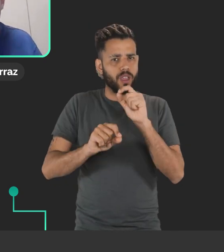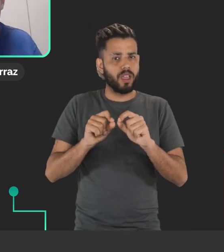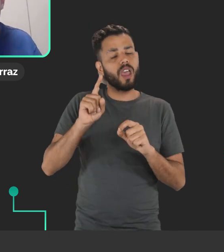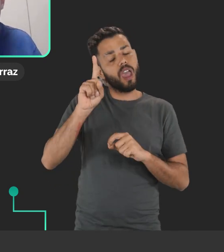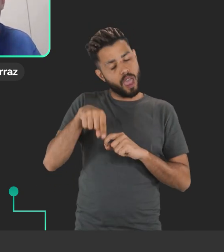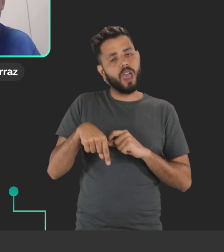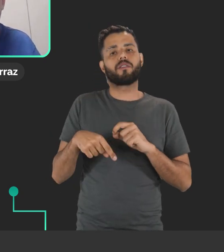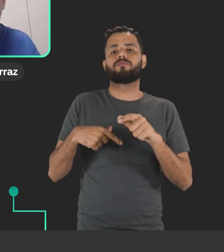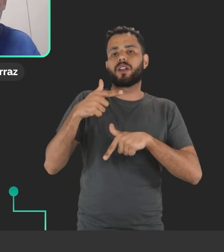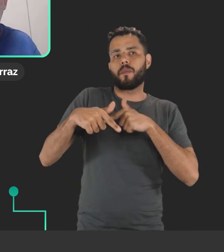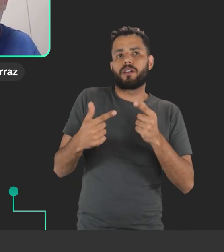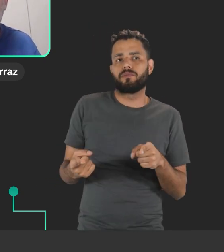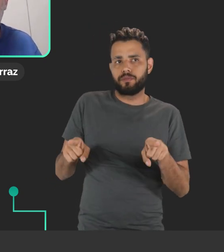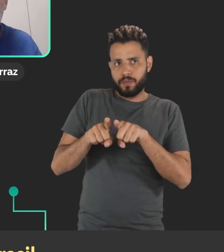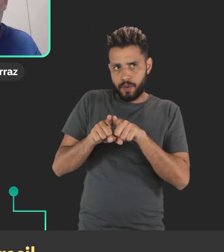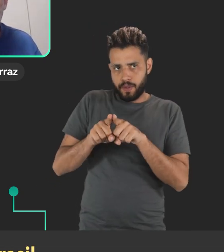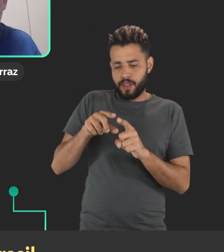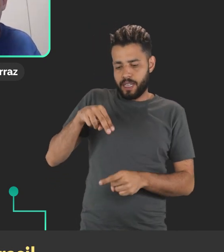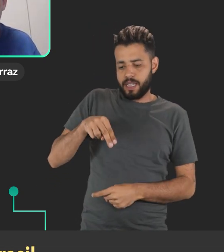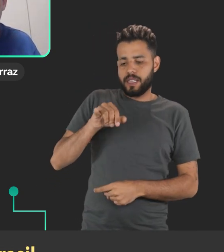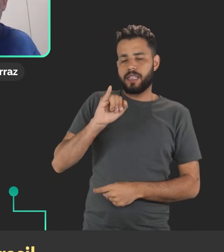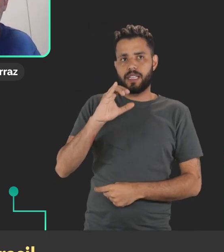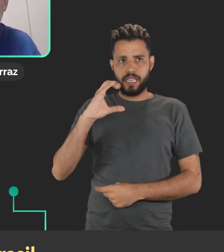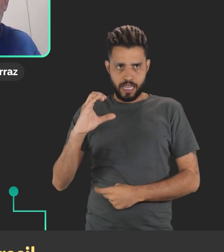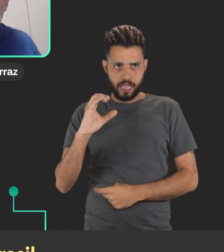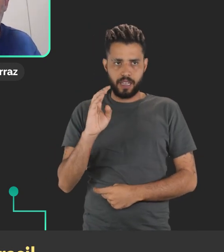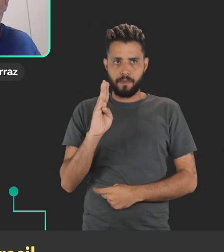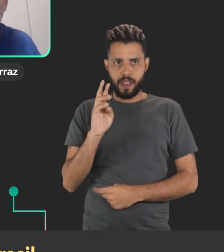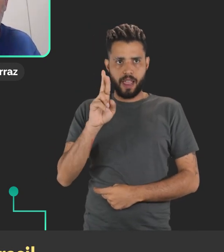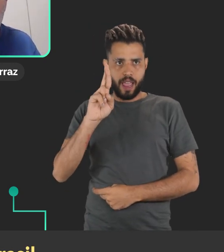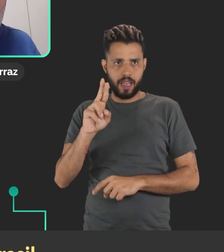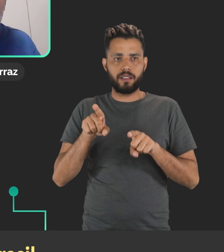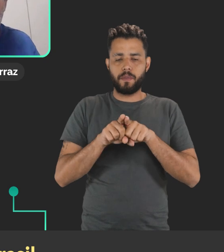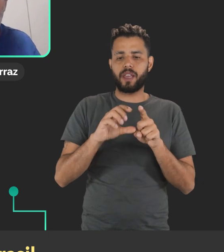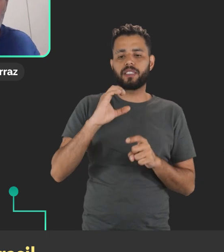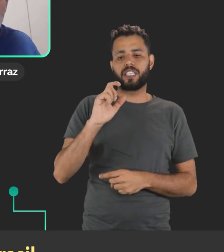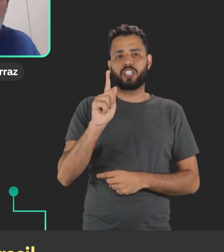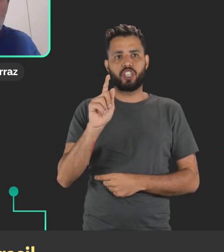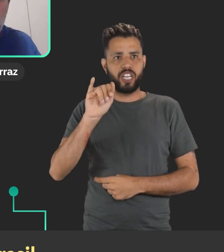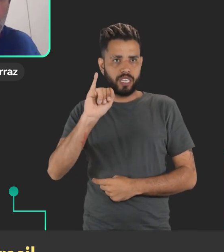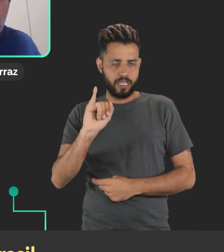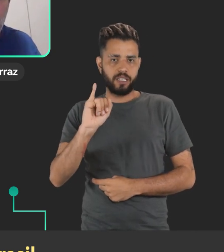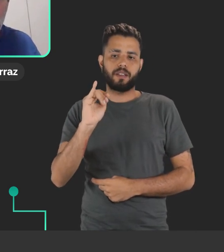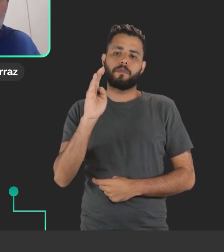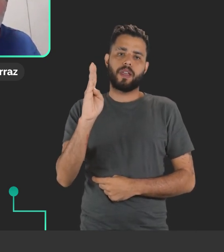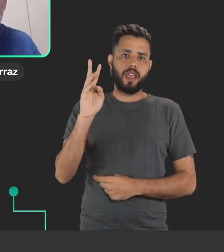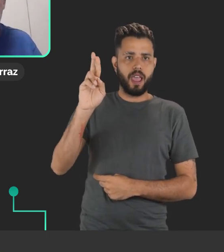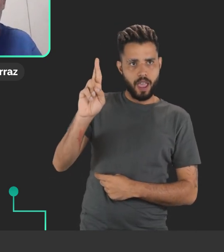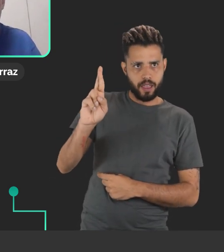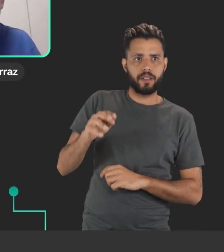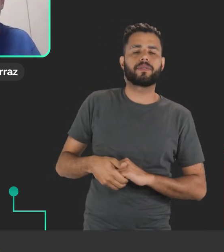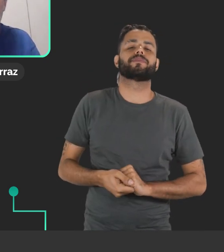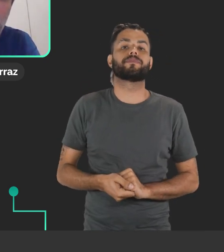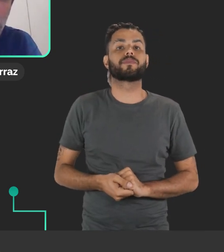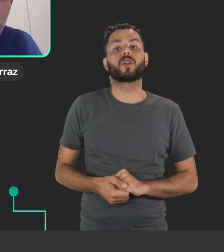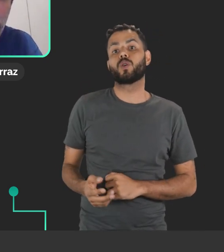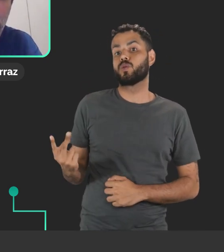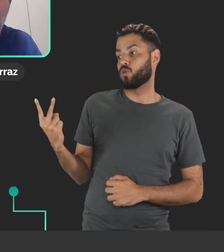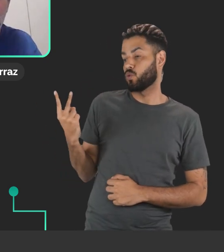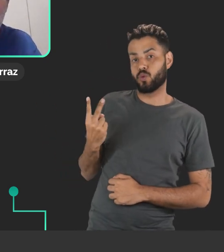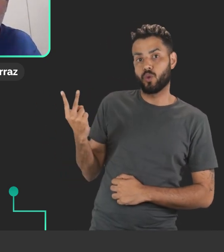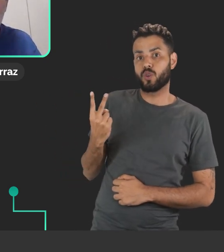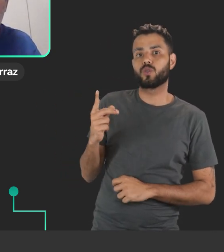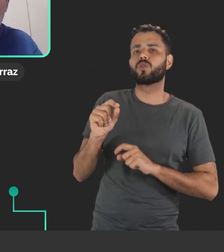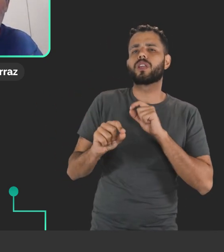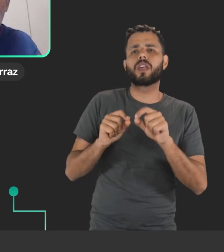é uma iniciativa do NIC.br e do Comitê Gestor da Internet no Brasil. Acho muito importante reforçar isso, que o Comitê Gestor da Internet, o NIC,